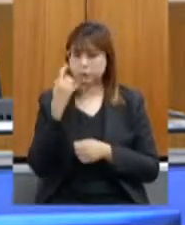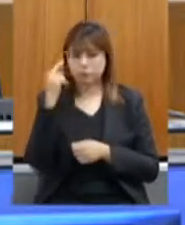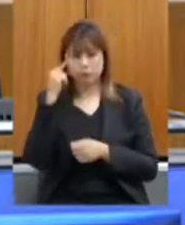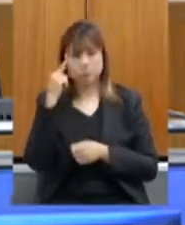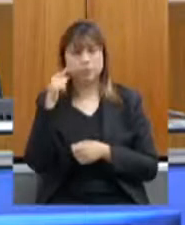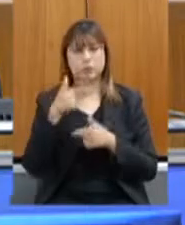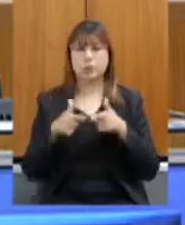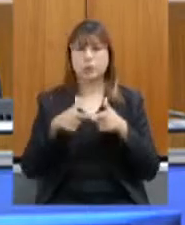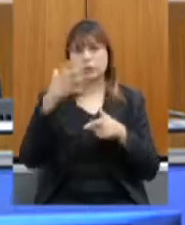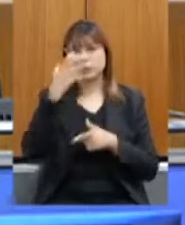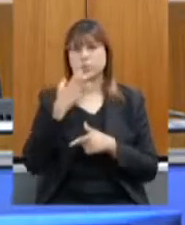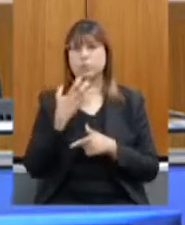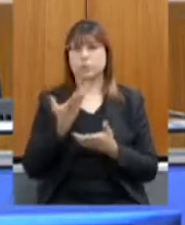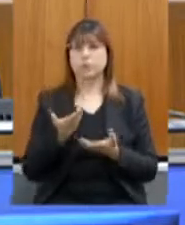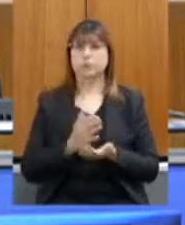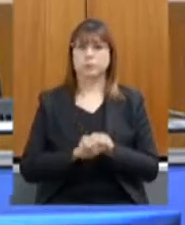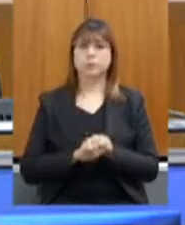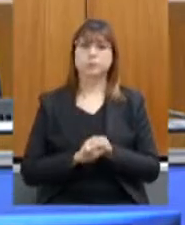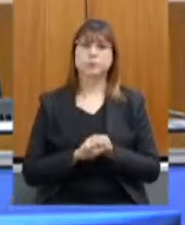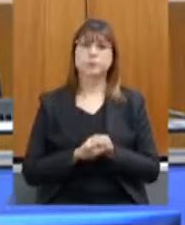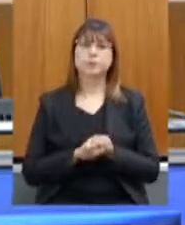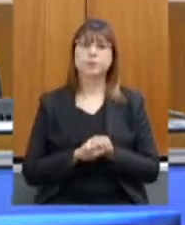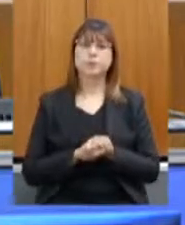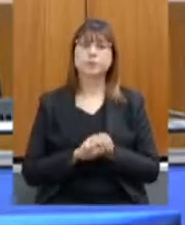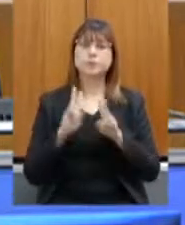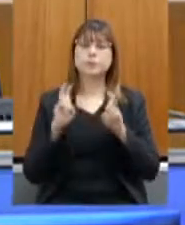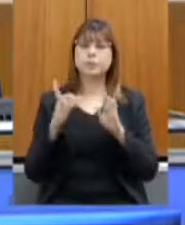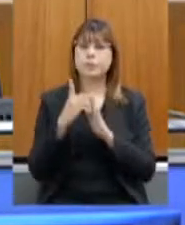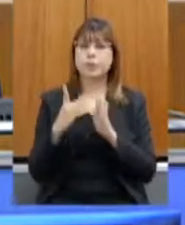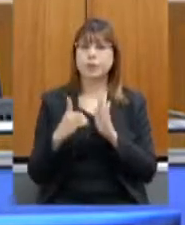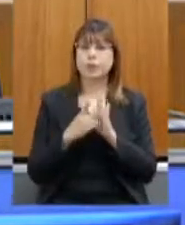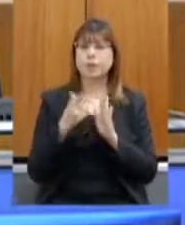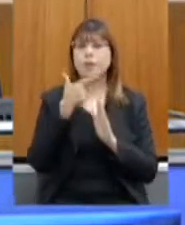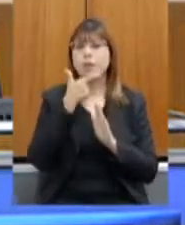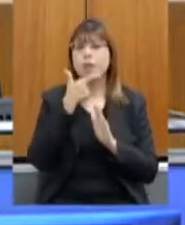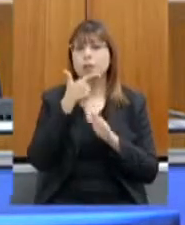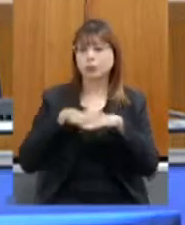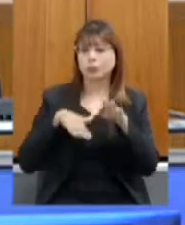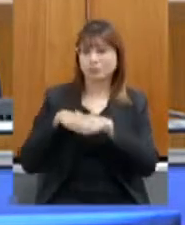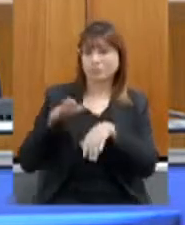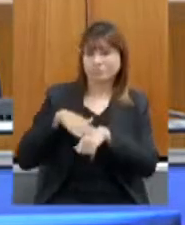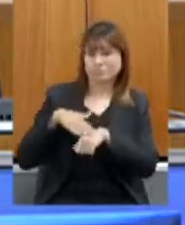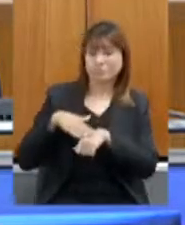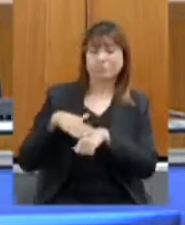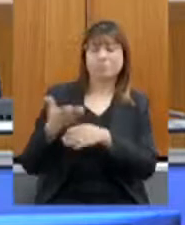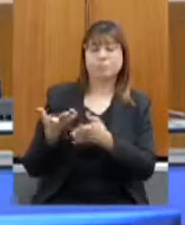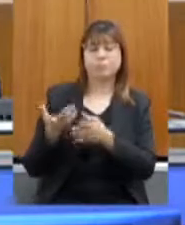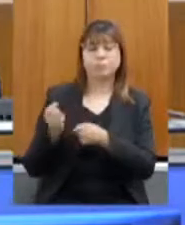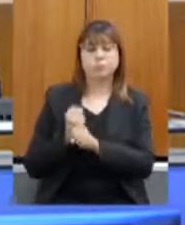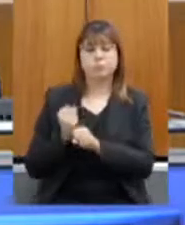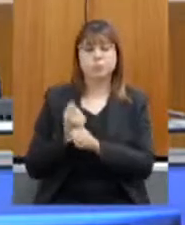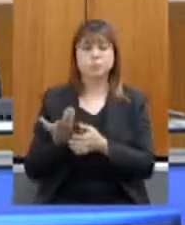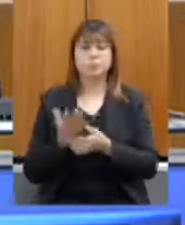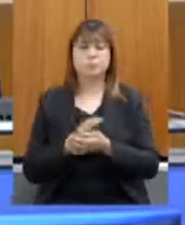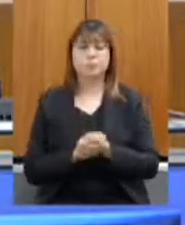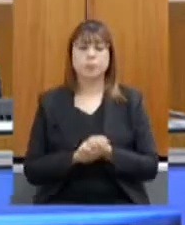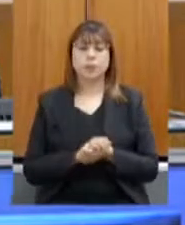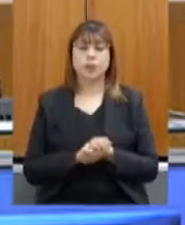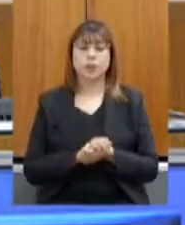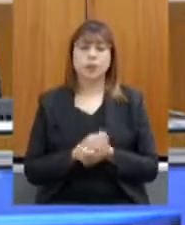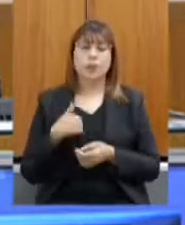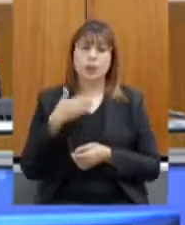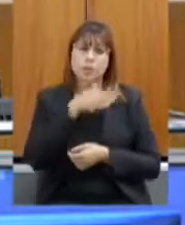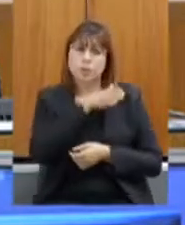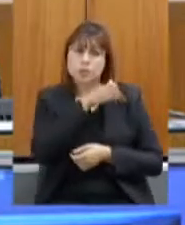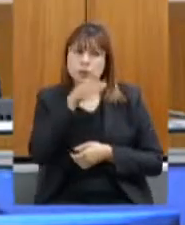é sério precisa ser enfrentado em relação ao decreto de queijos artesanais deputado Bartô eu tenho andado pelo interior do